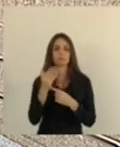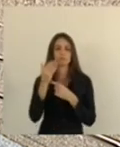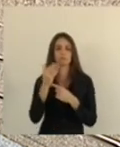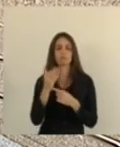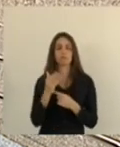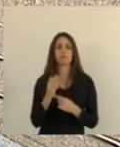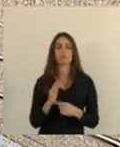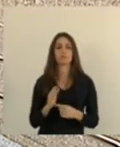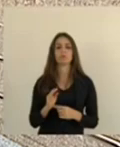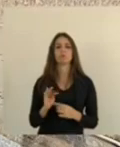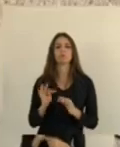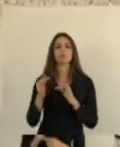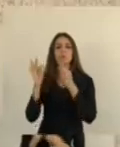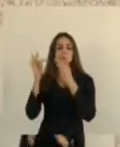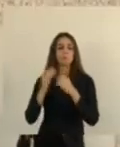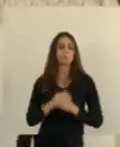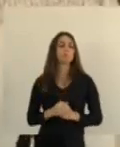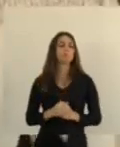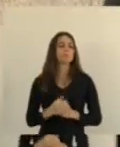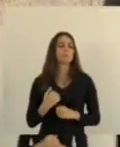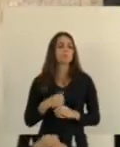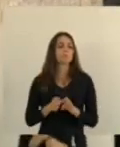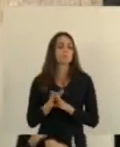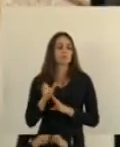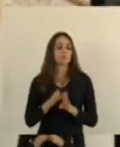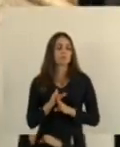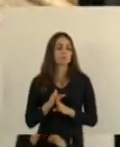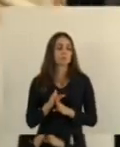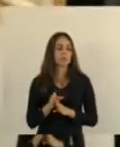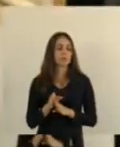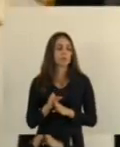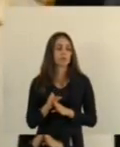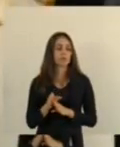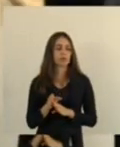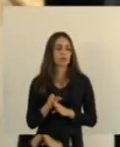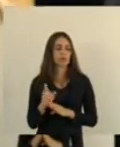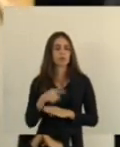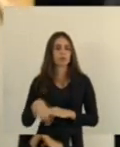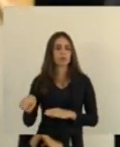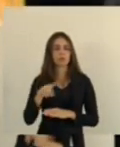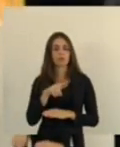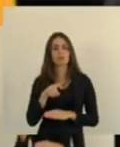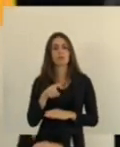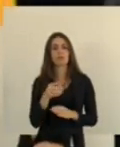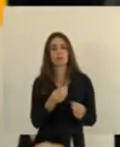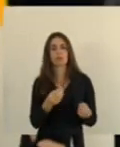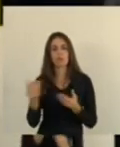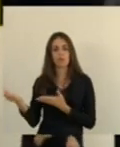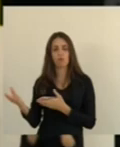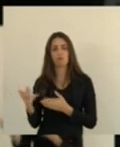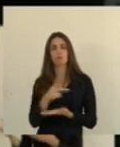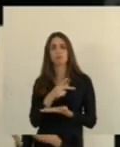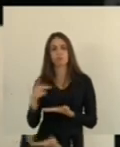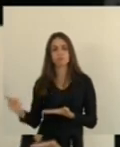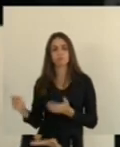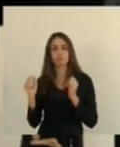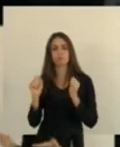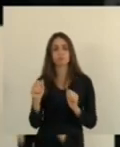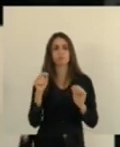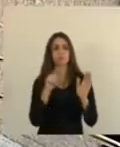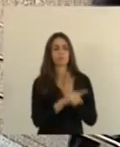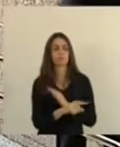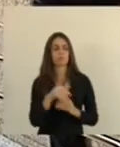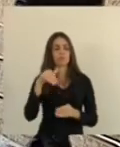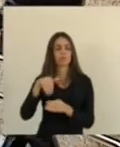relato a matéria pela aprovação e devolvo a matéria à presidência para que ele possa acolher os votos